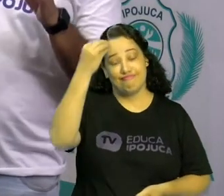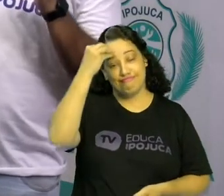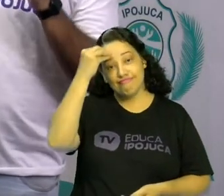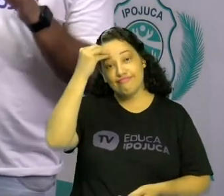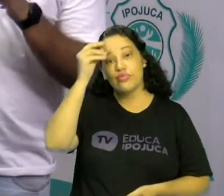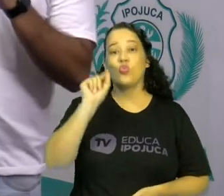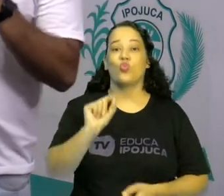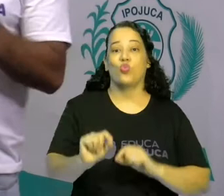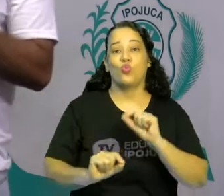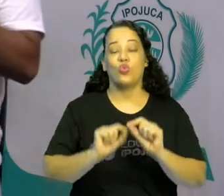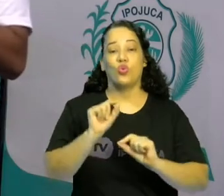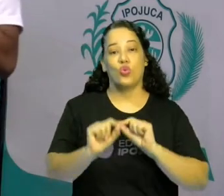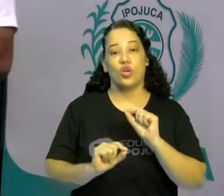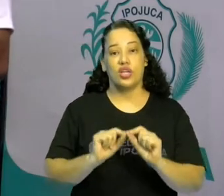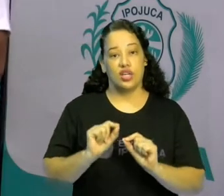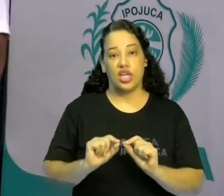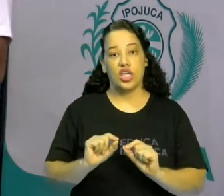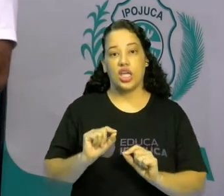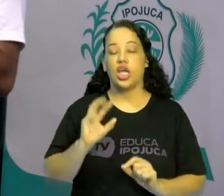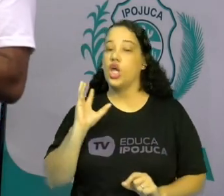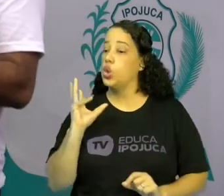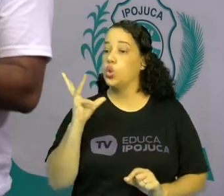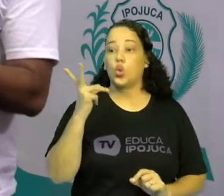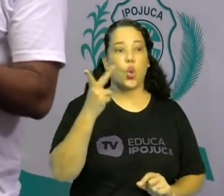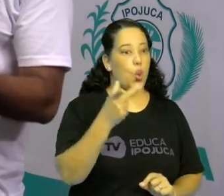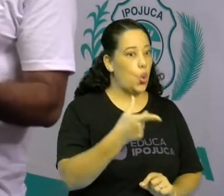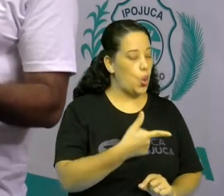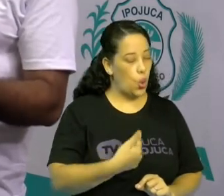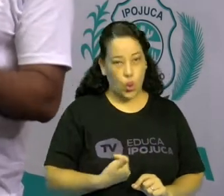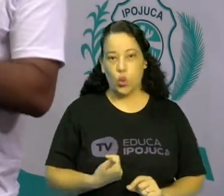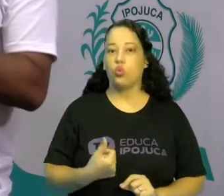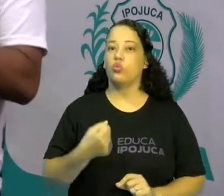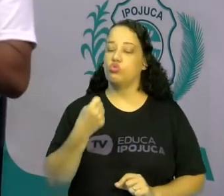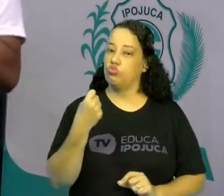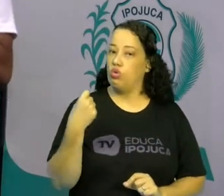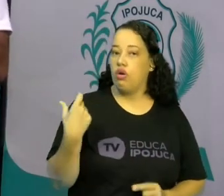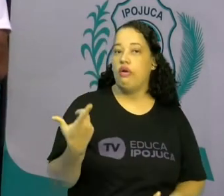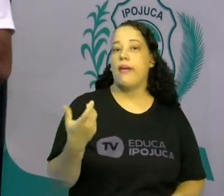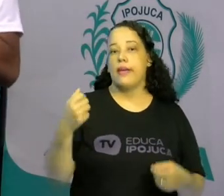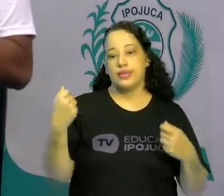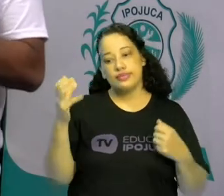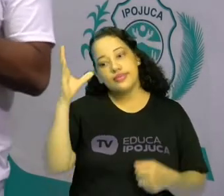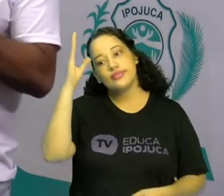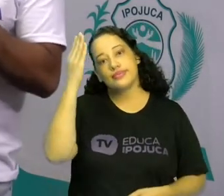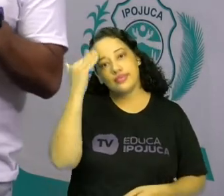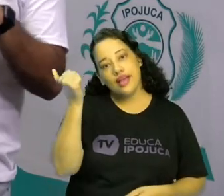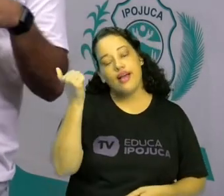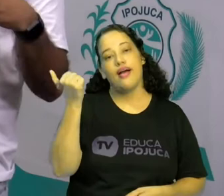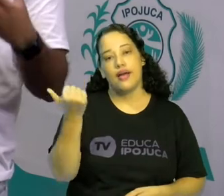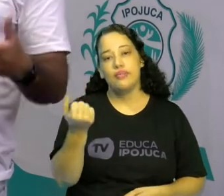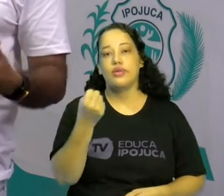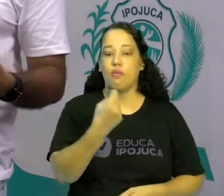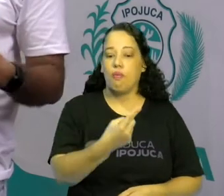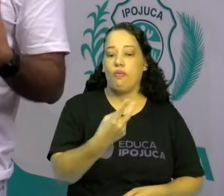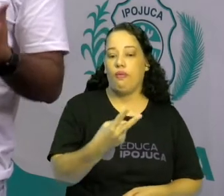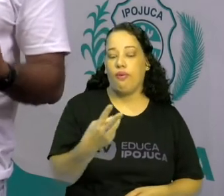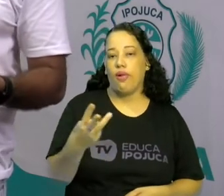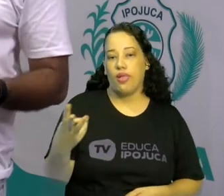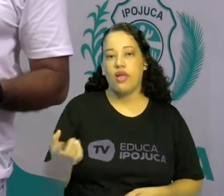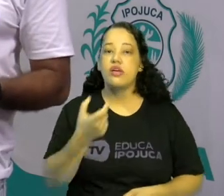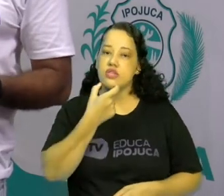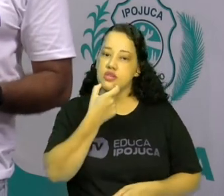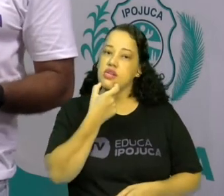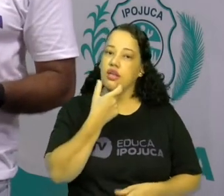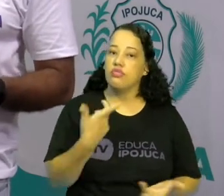Todo mundo sabe contar até 10 em inglês. Pelo menos nesses anos que eu tenho como